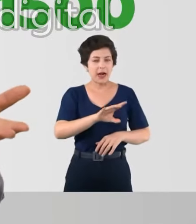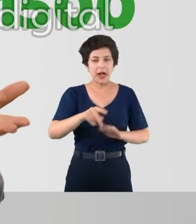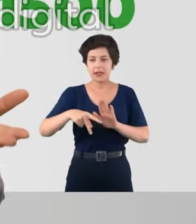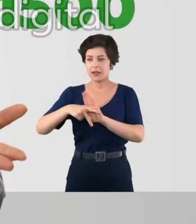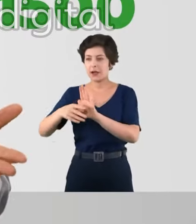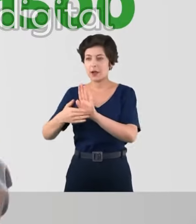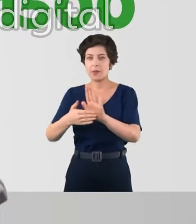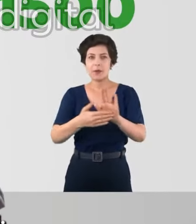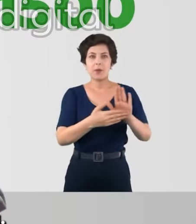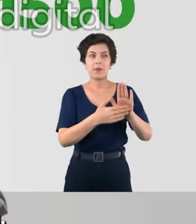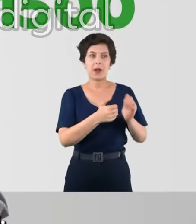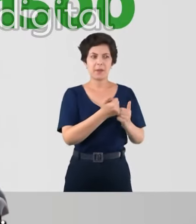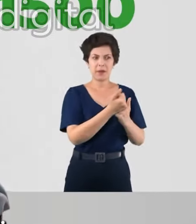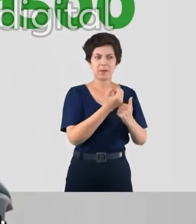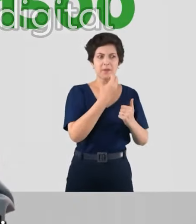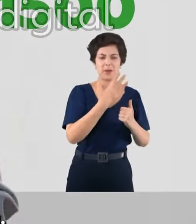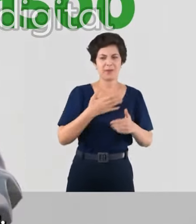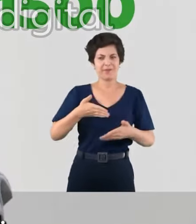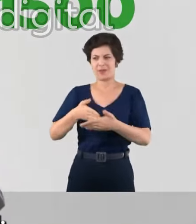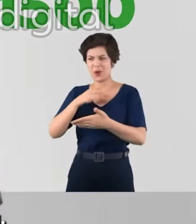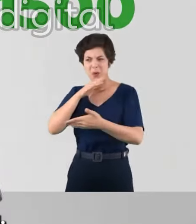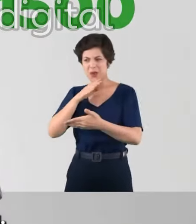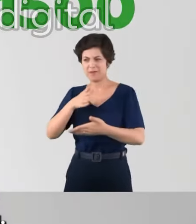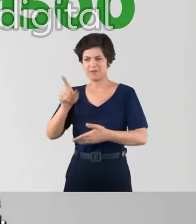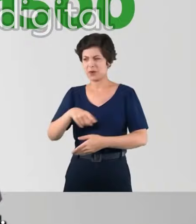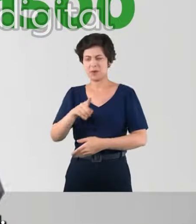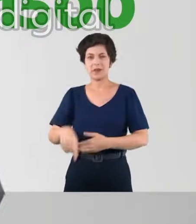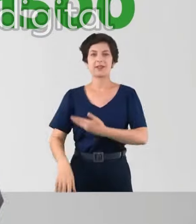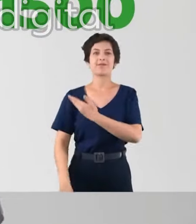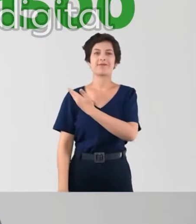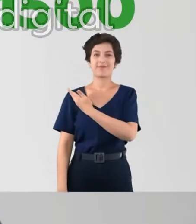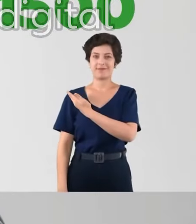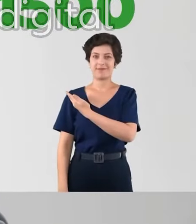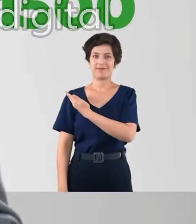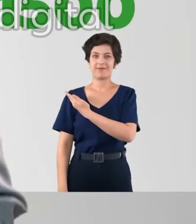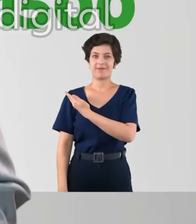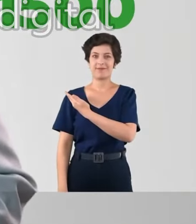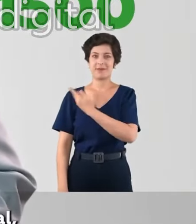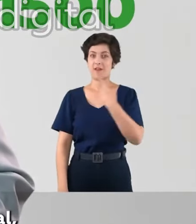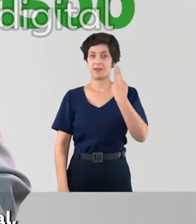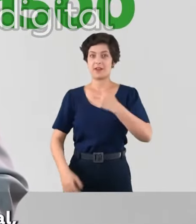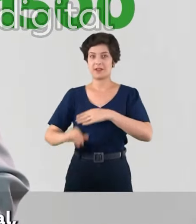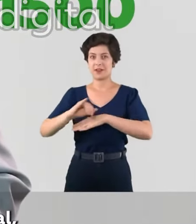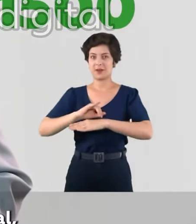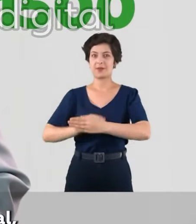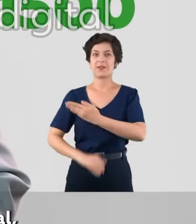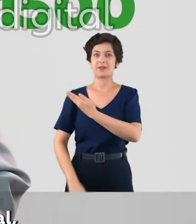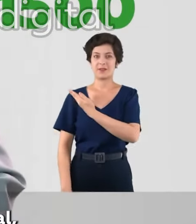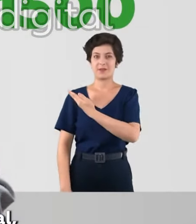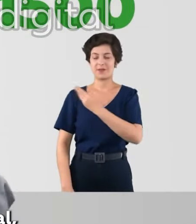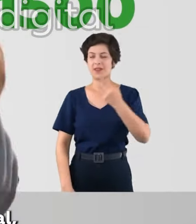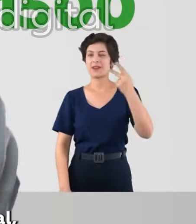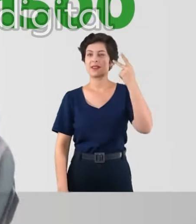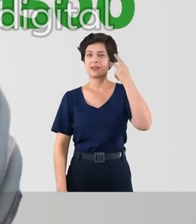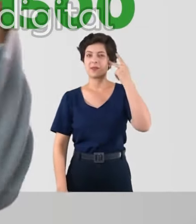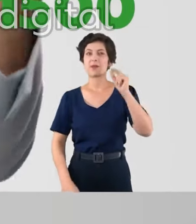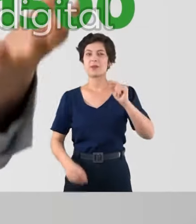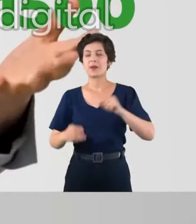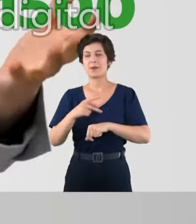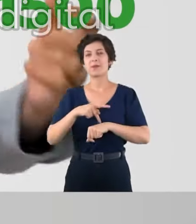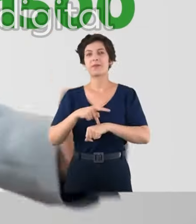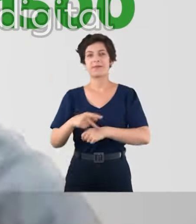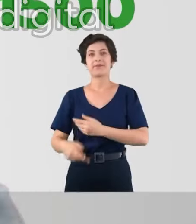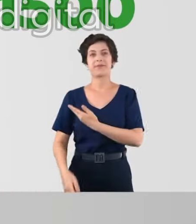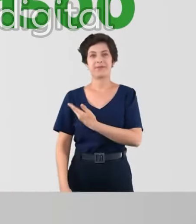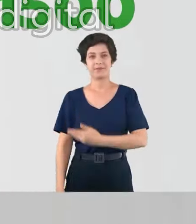estudar cada projeto para apoiar os bons e barrar os ruins. Vote 11-500. Janaína Pascoal, vereadora na capital. Porque São